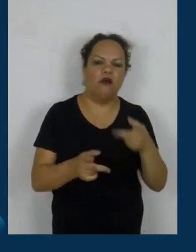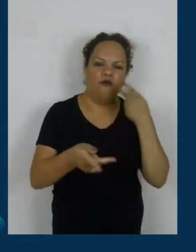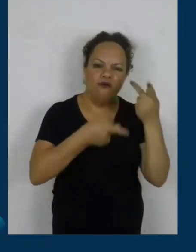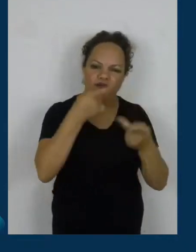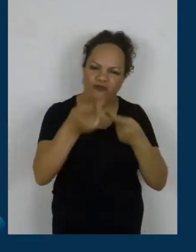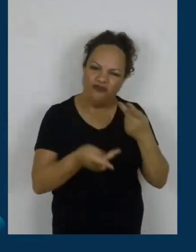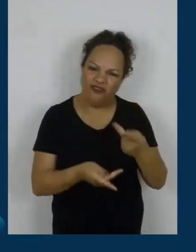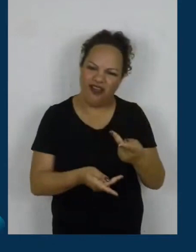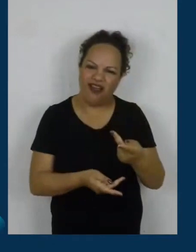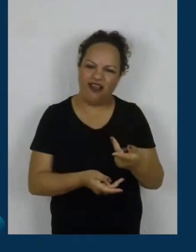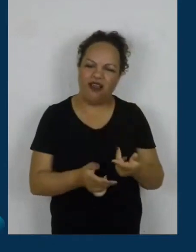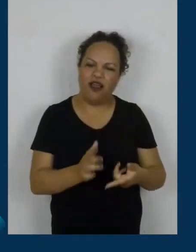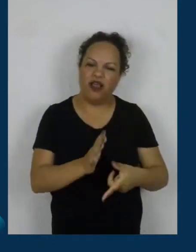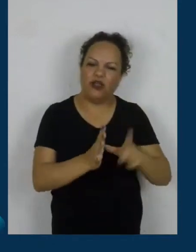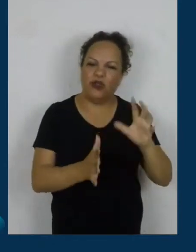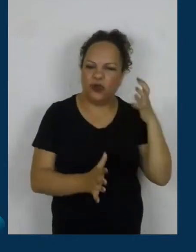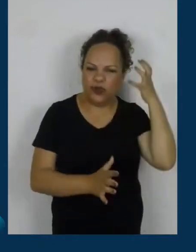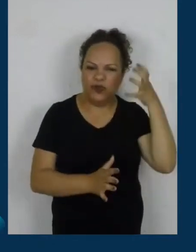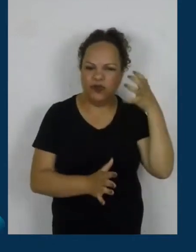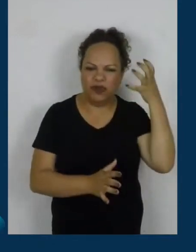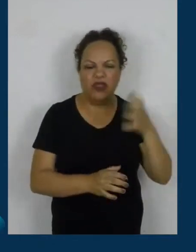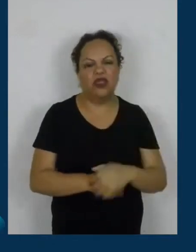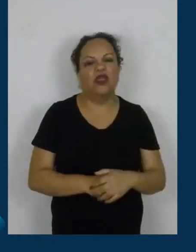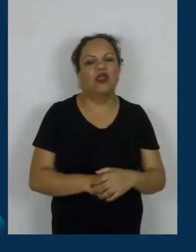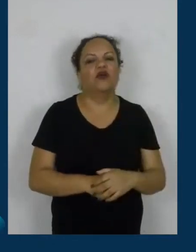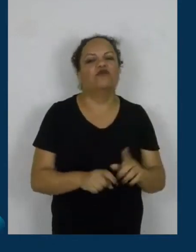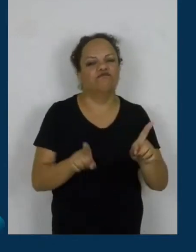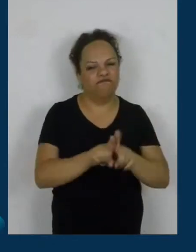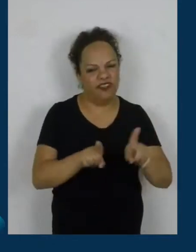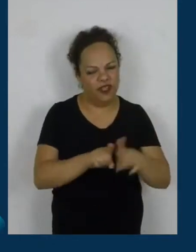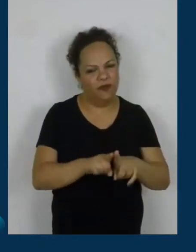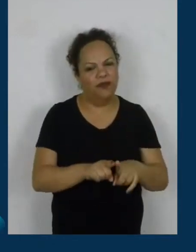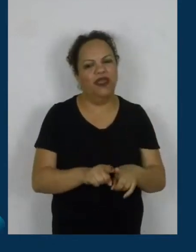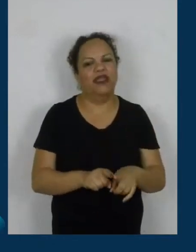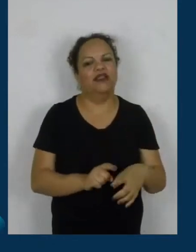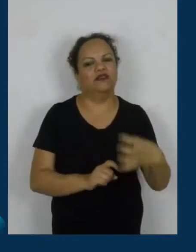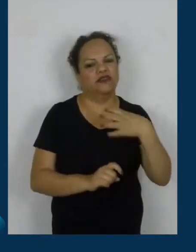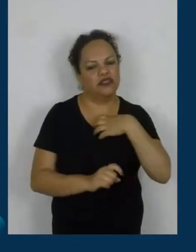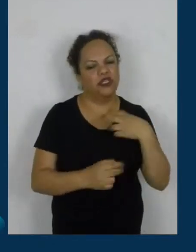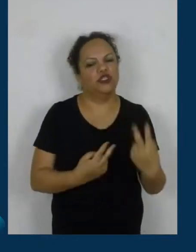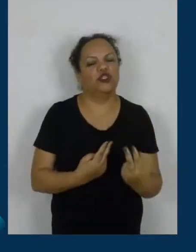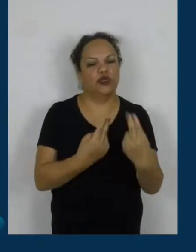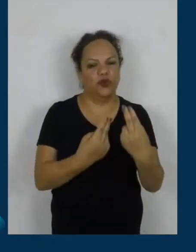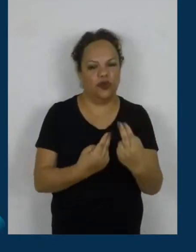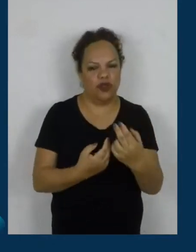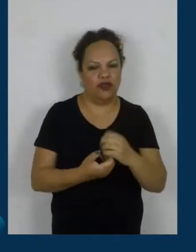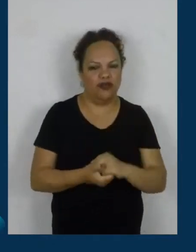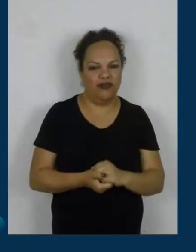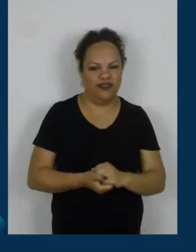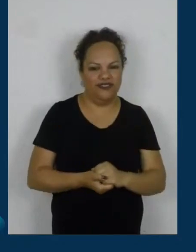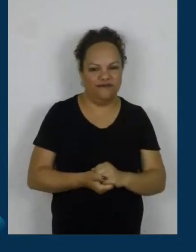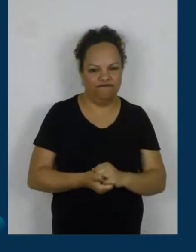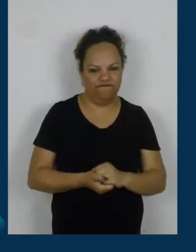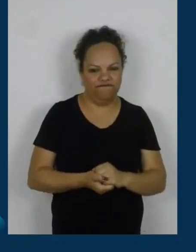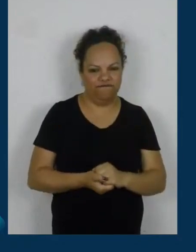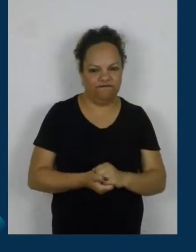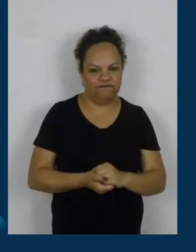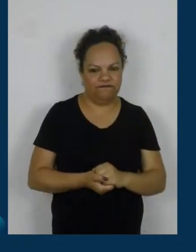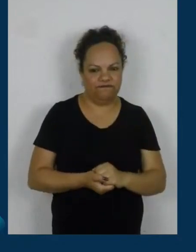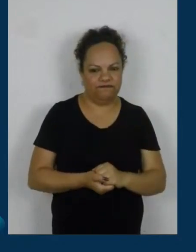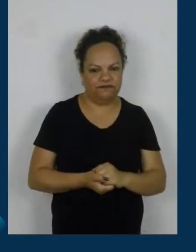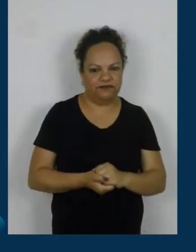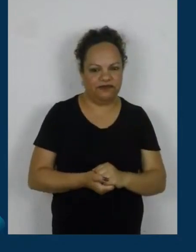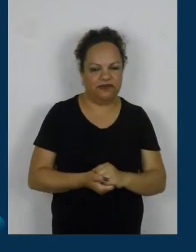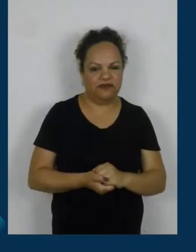principalmente passei algo muito parecido há um pouco tempo atrás, me desmanchou bastante durante esse evento, e